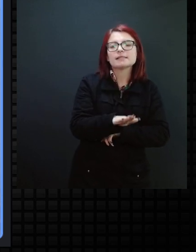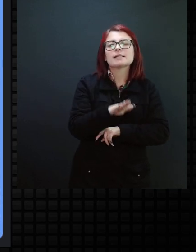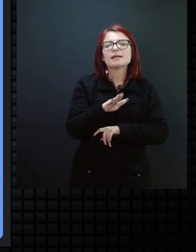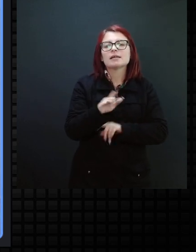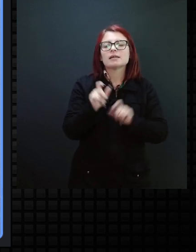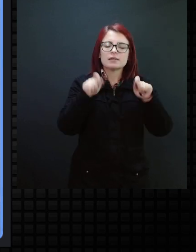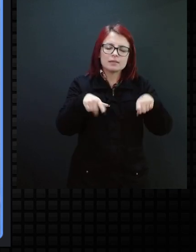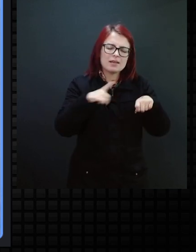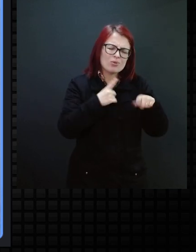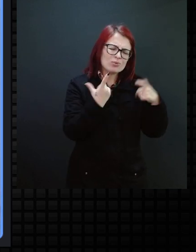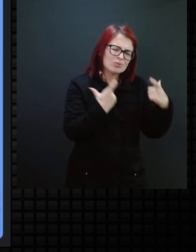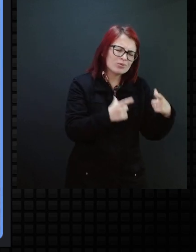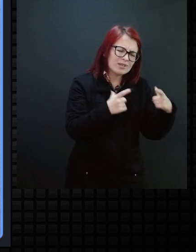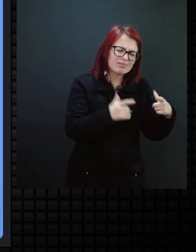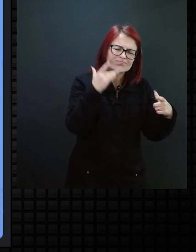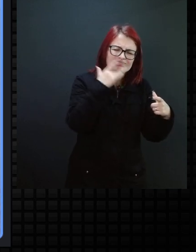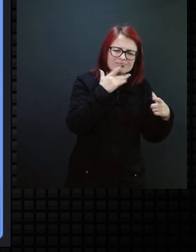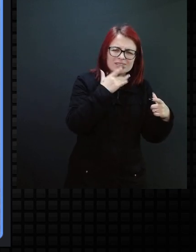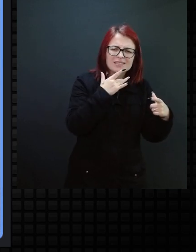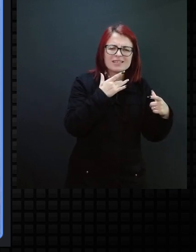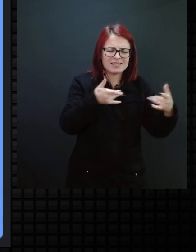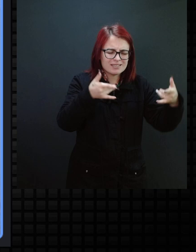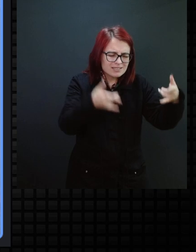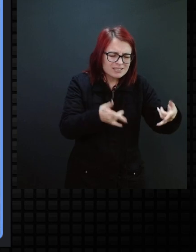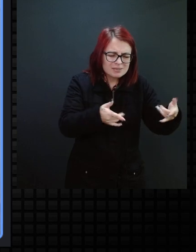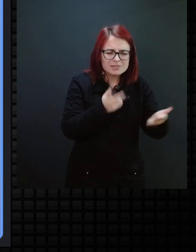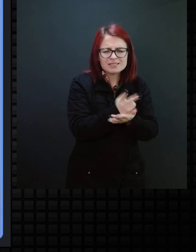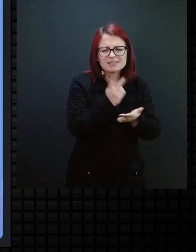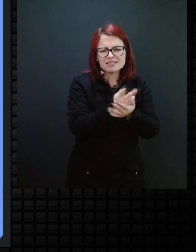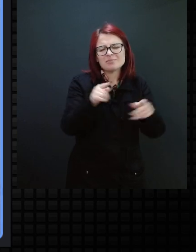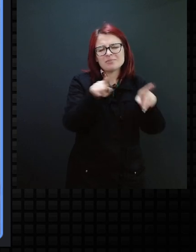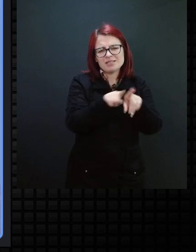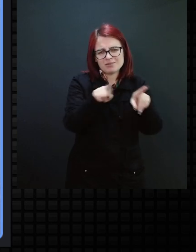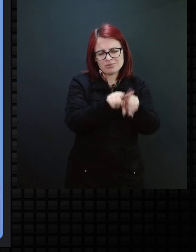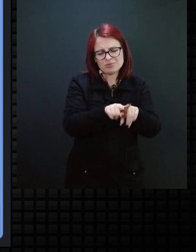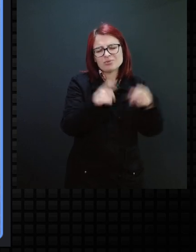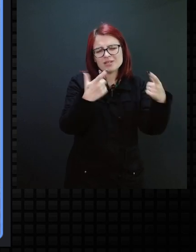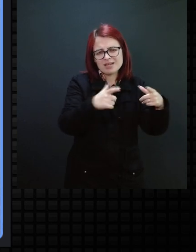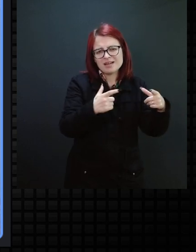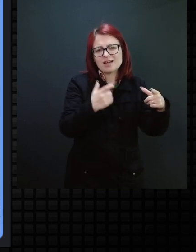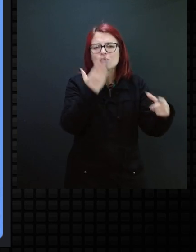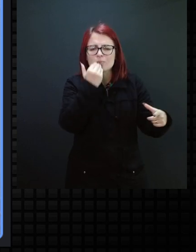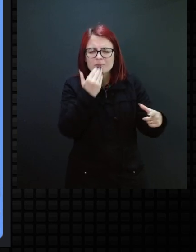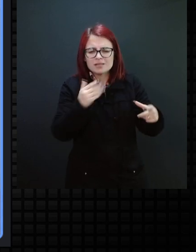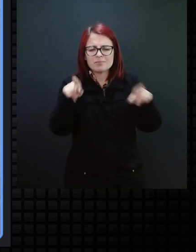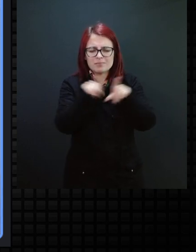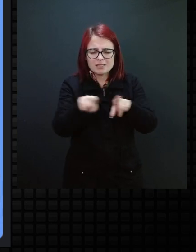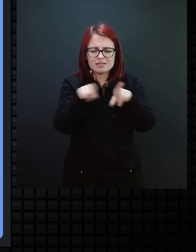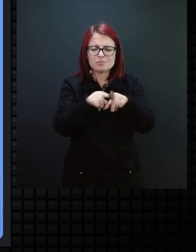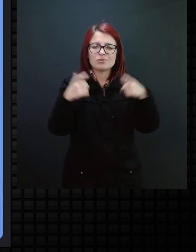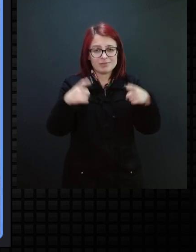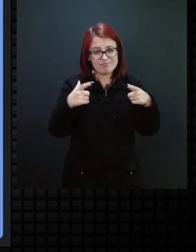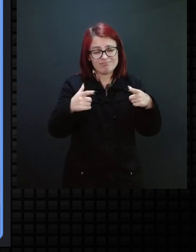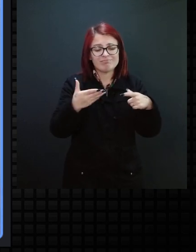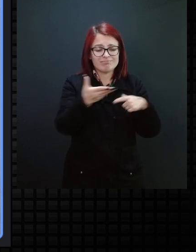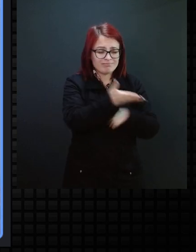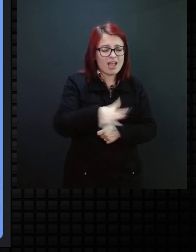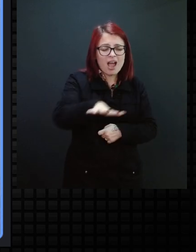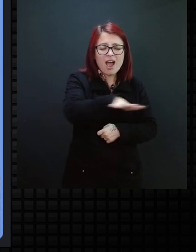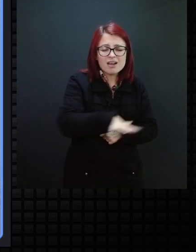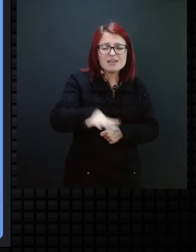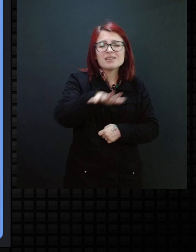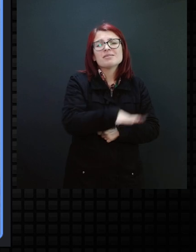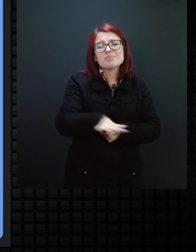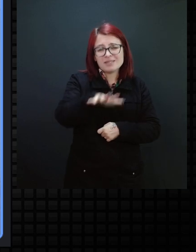cantinho, o berço sempre no mesmo lugar, a alimentação realizada no mesmo lugar. Então, esse ambiente precisa ser um ambiente mais